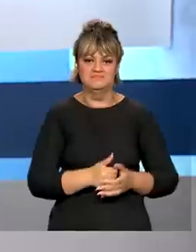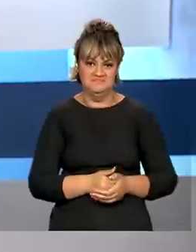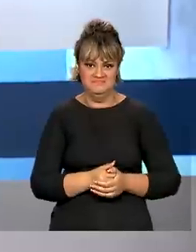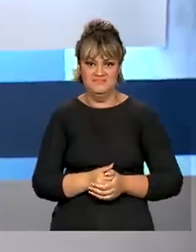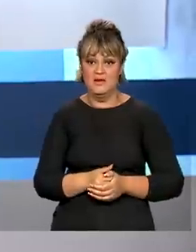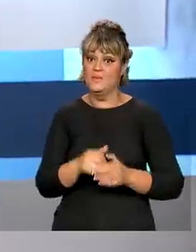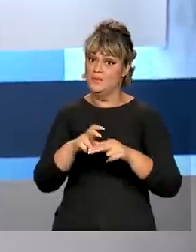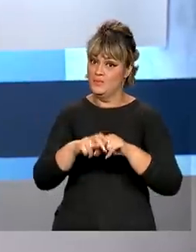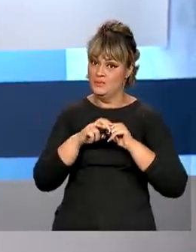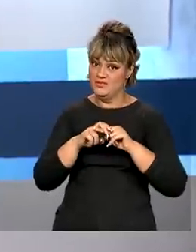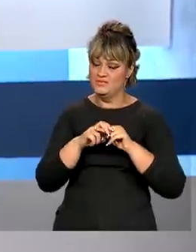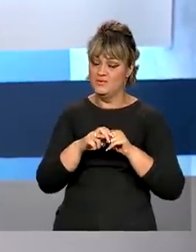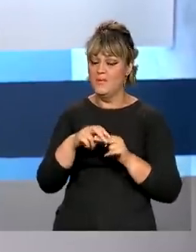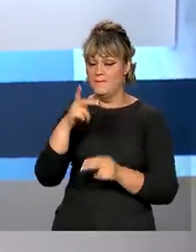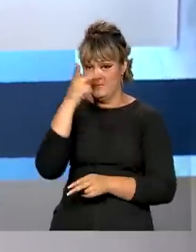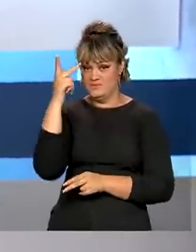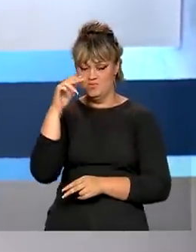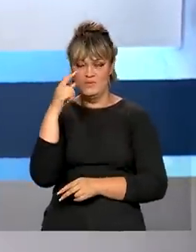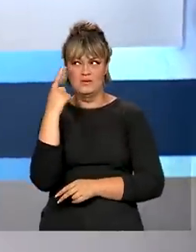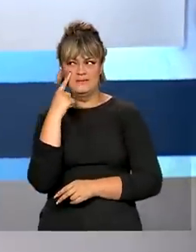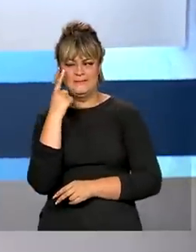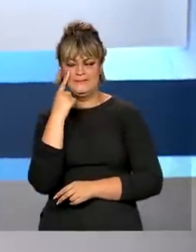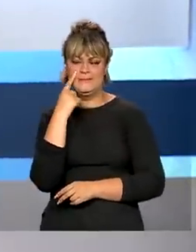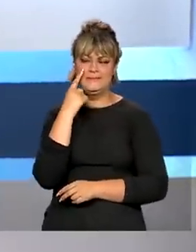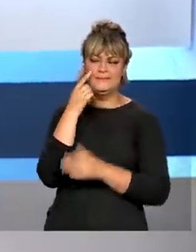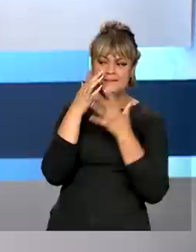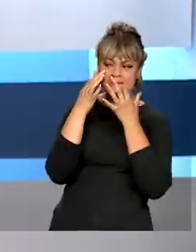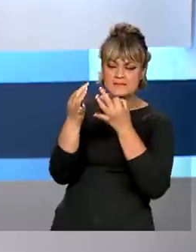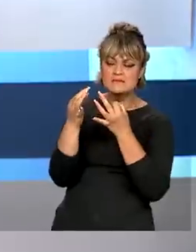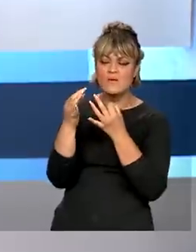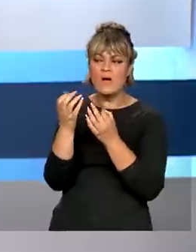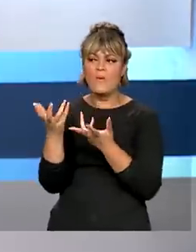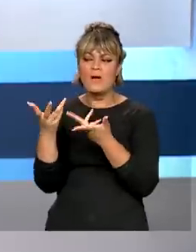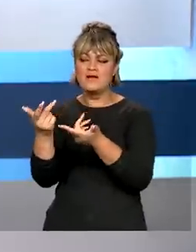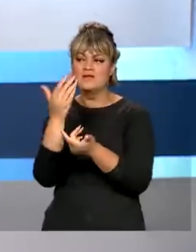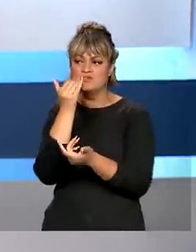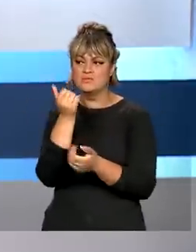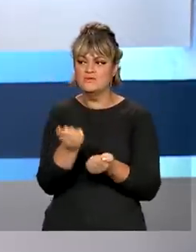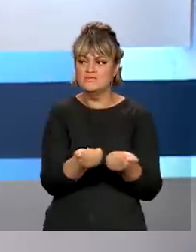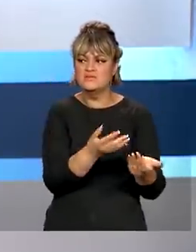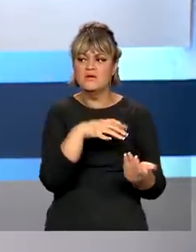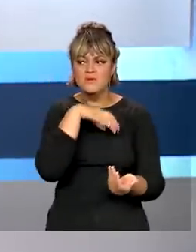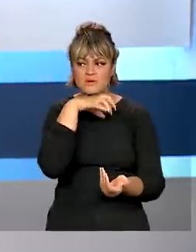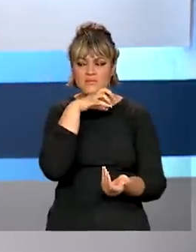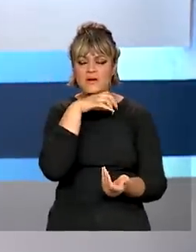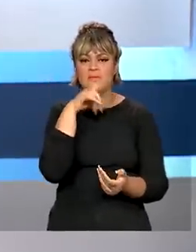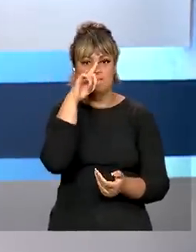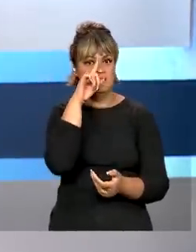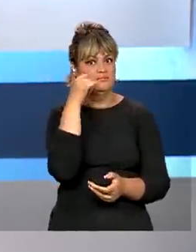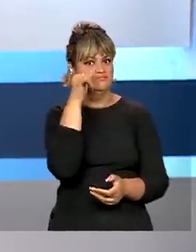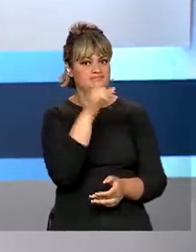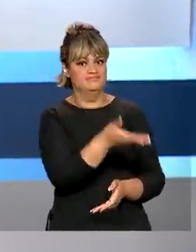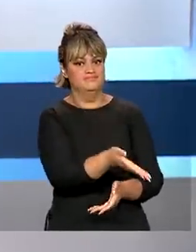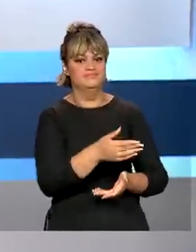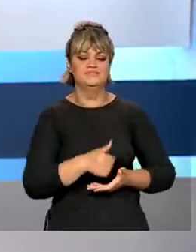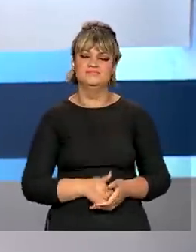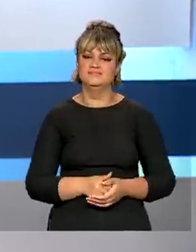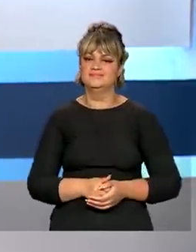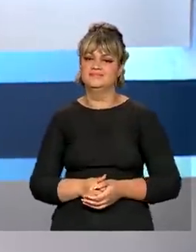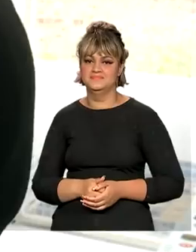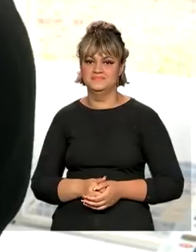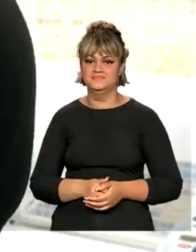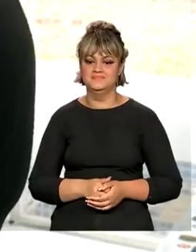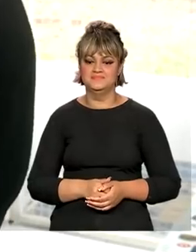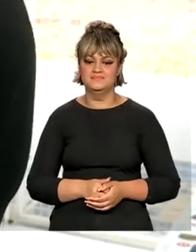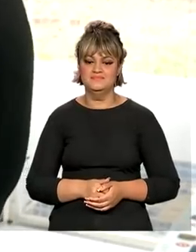É por isso que o consumidor precisa ficar atento em relação à qualidade dos produtos para não oferecer risco aos bichinhos.